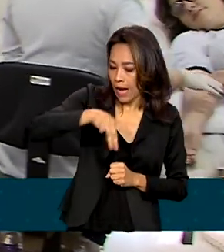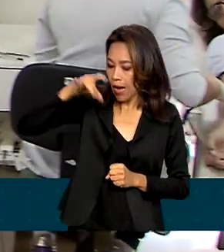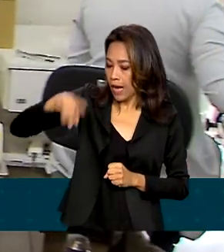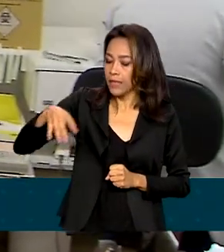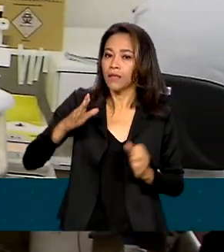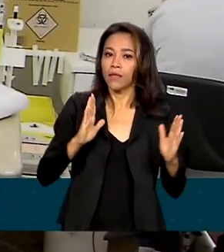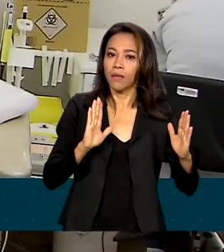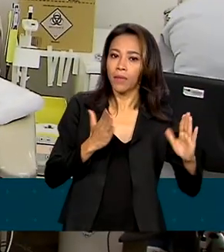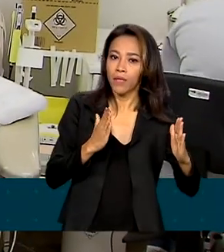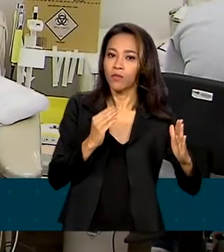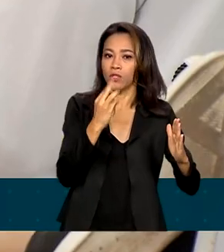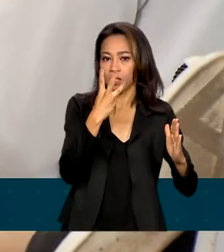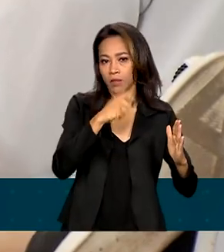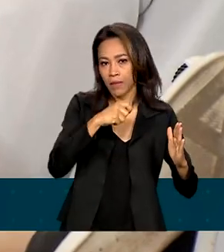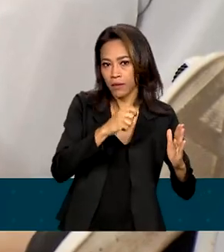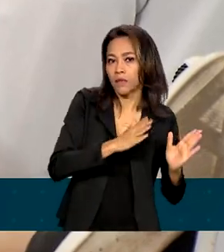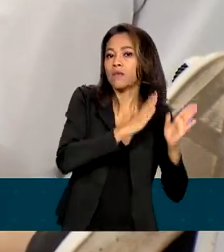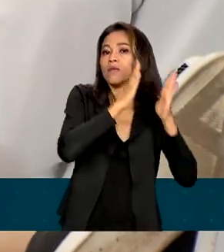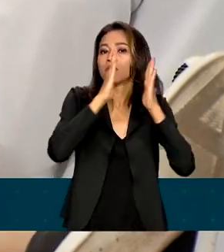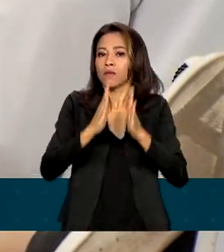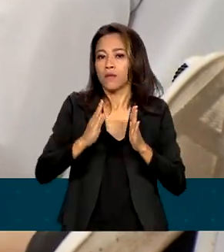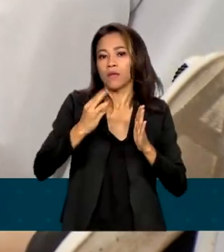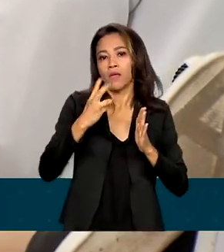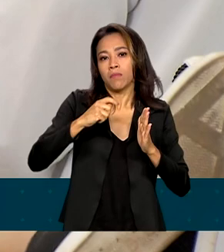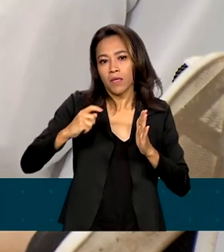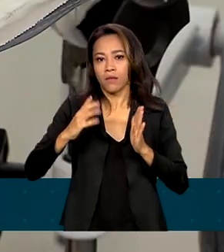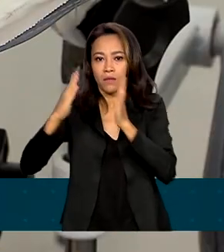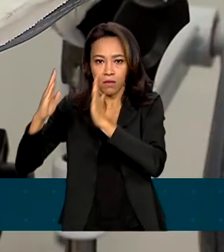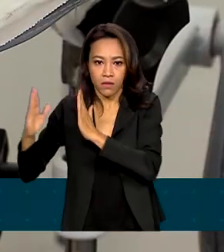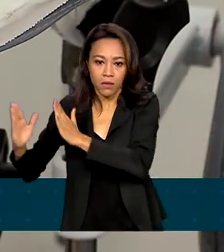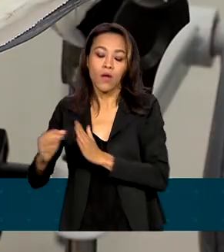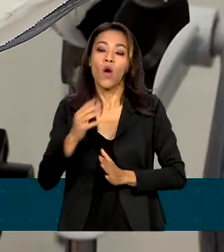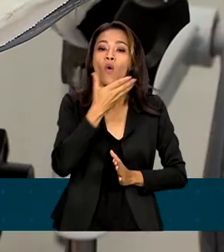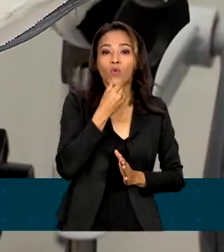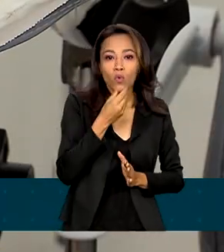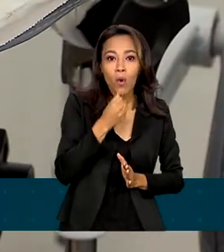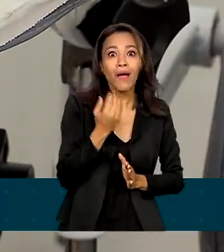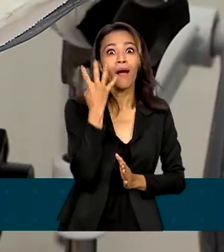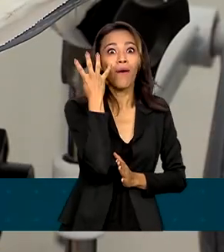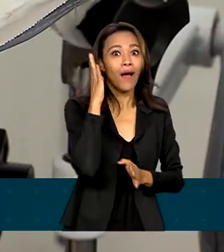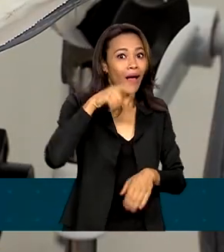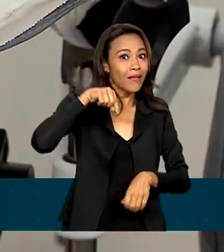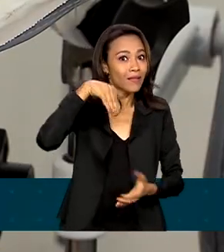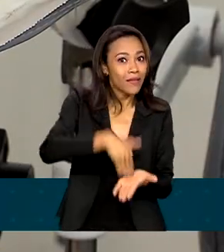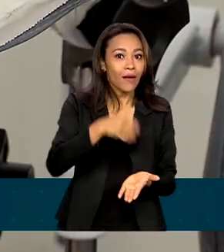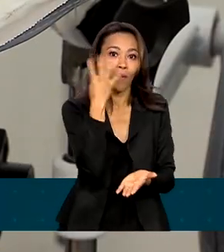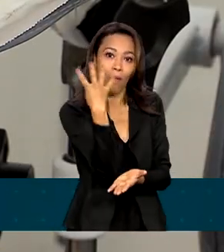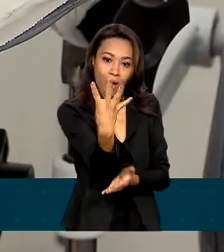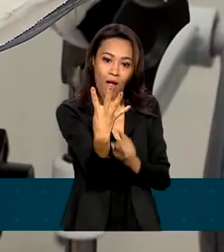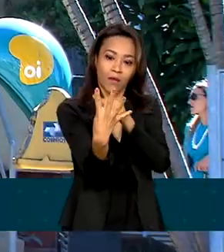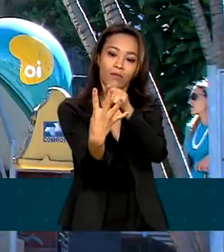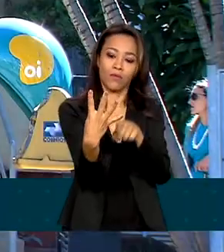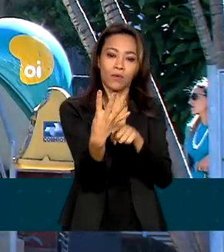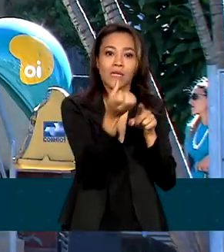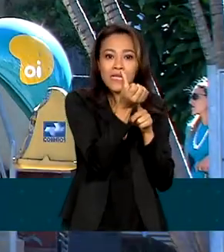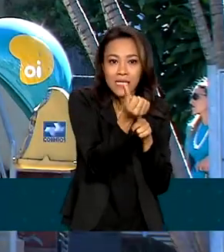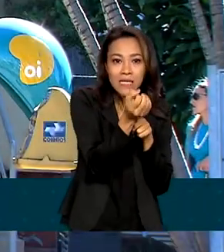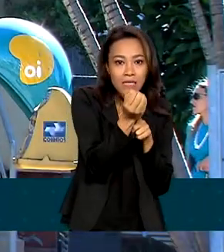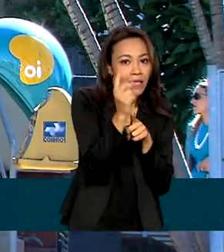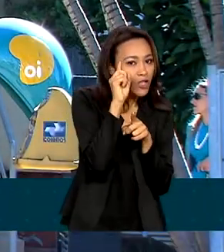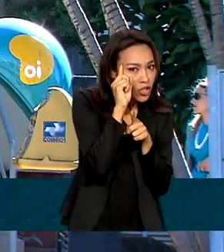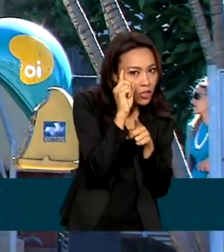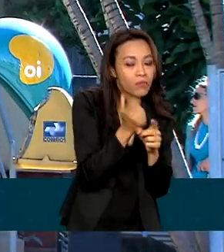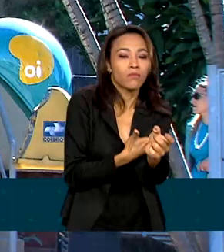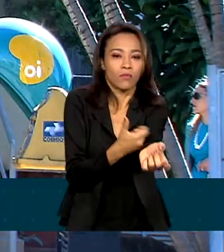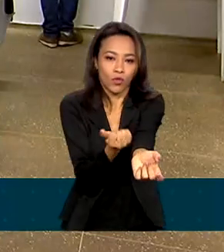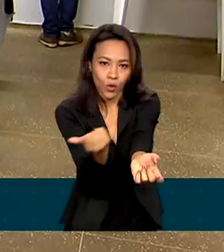intervalo mínimo de três meses. Já os homens podem fazer até quatro doações em um ano, uma a cada 60 dias. De acordo com o